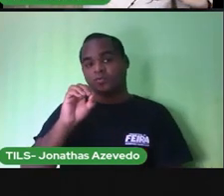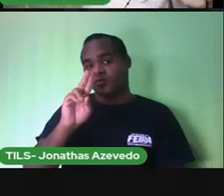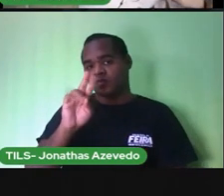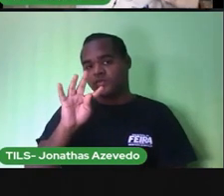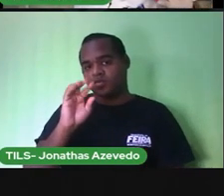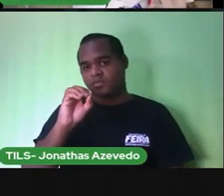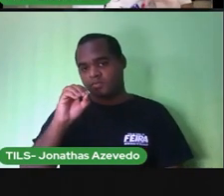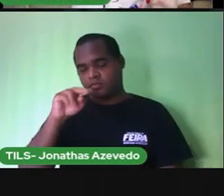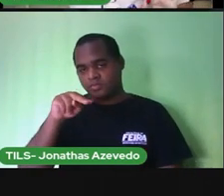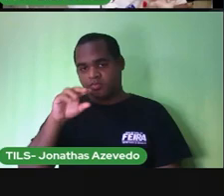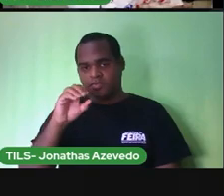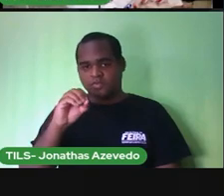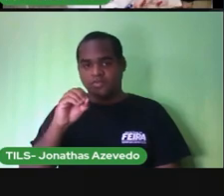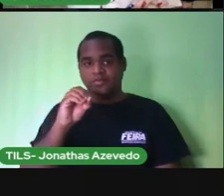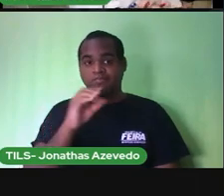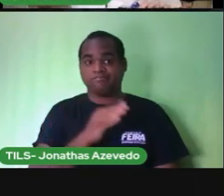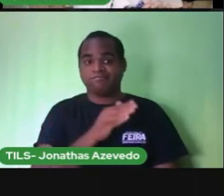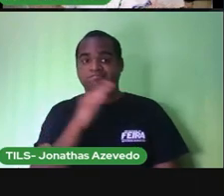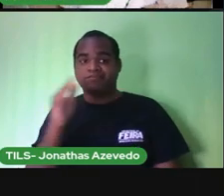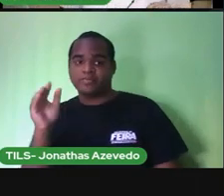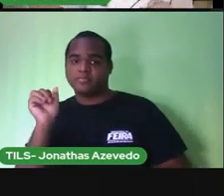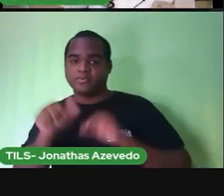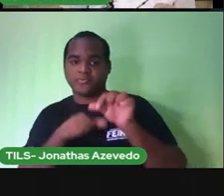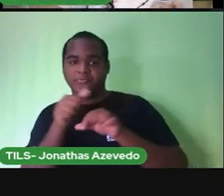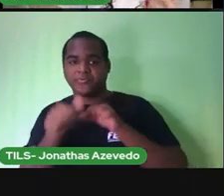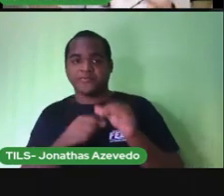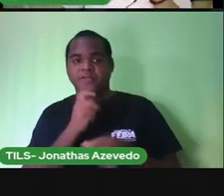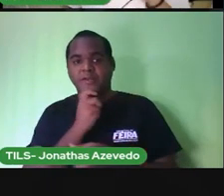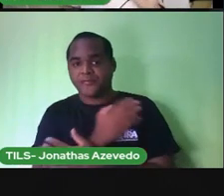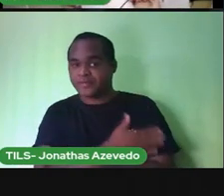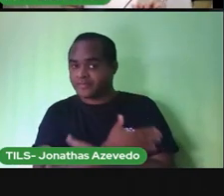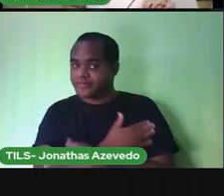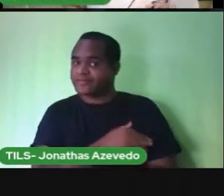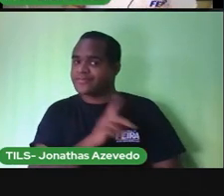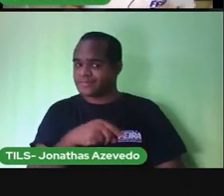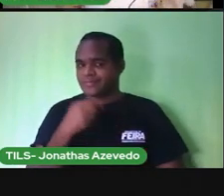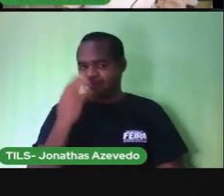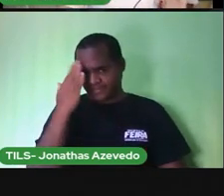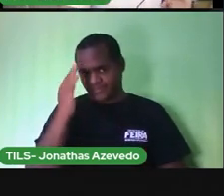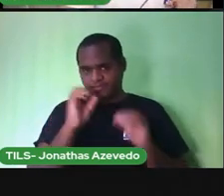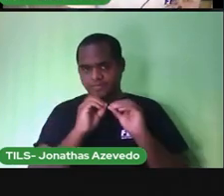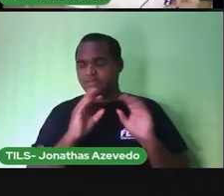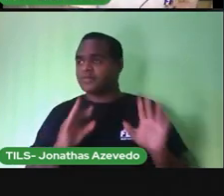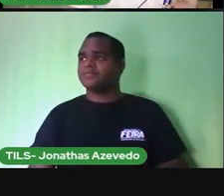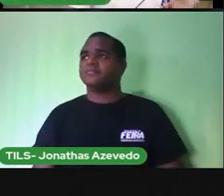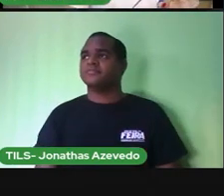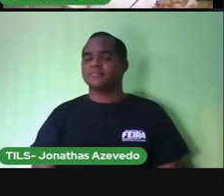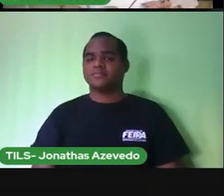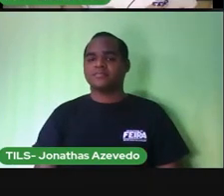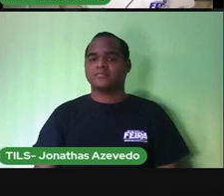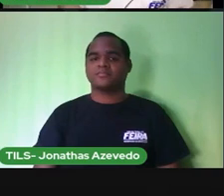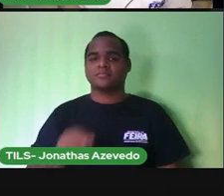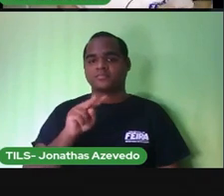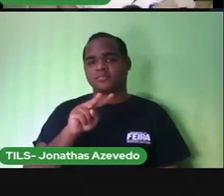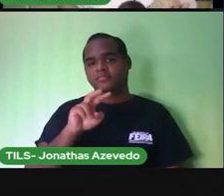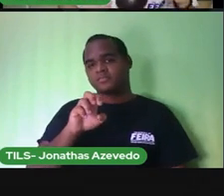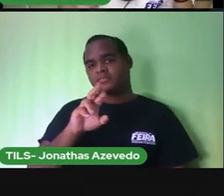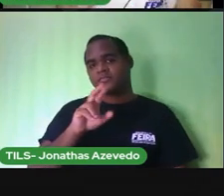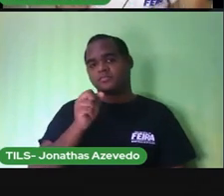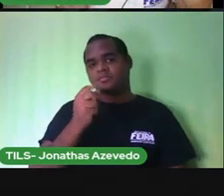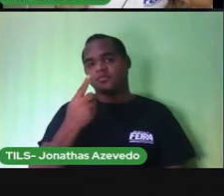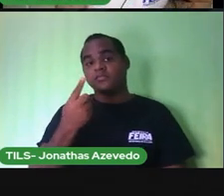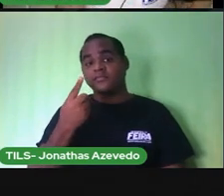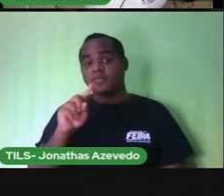indo para o inverno. Entendeu? O verão. O verão,